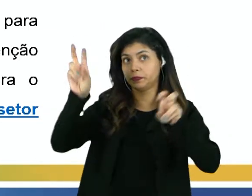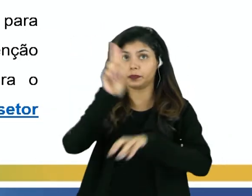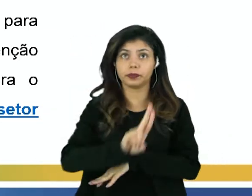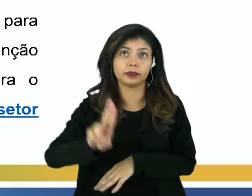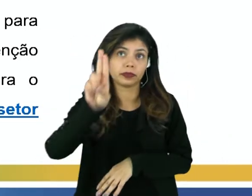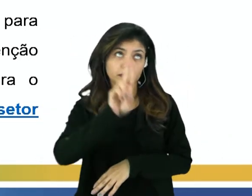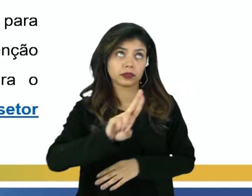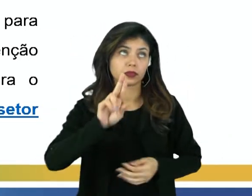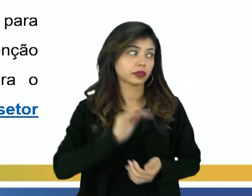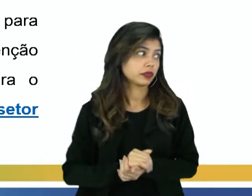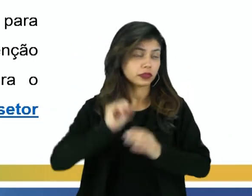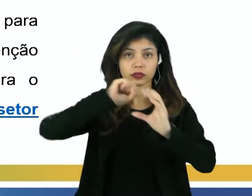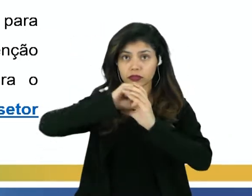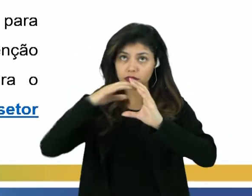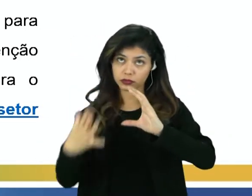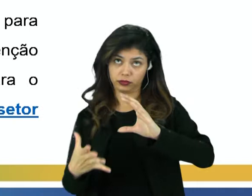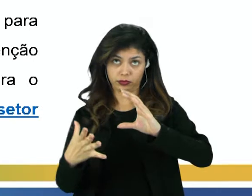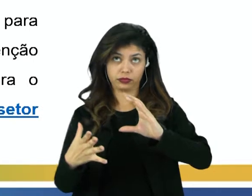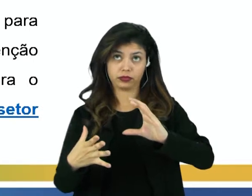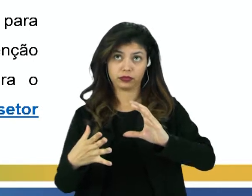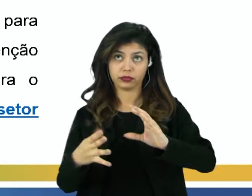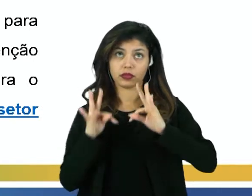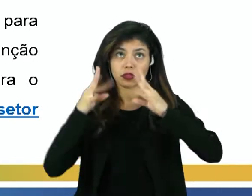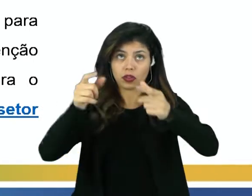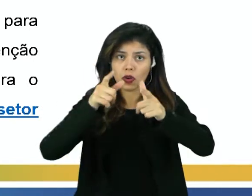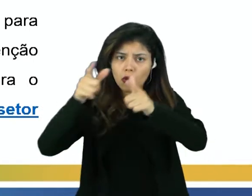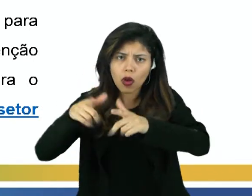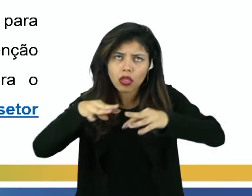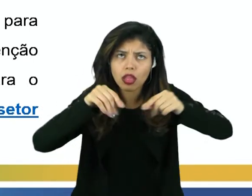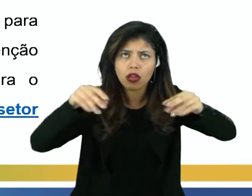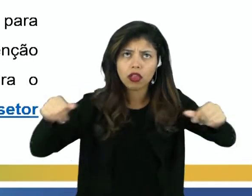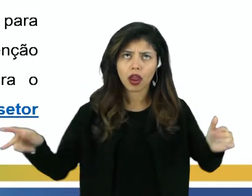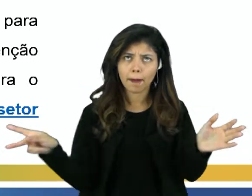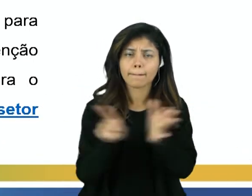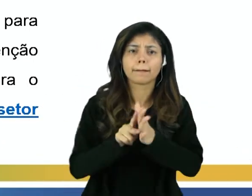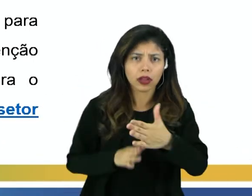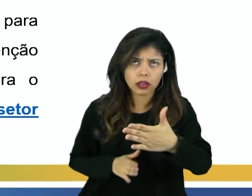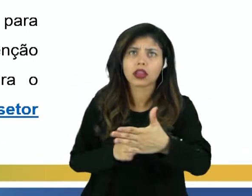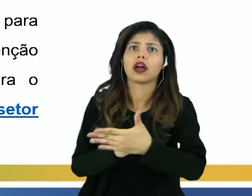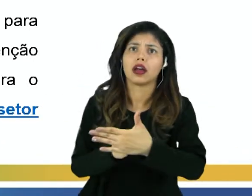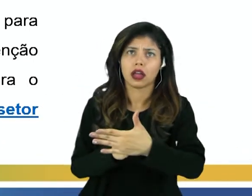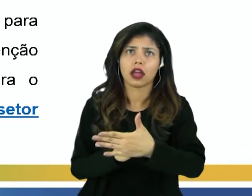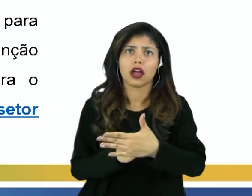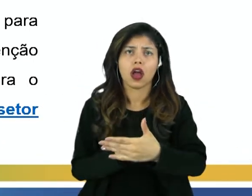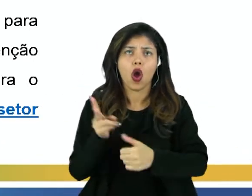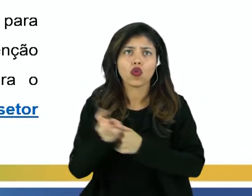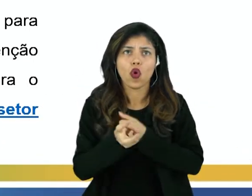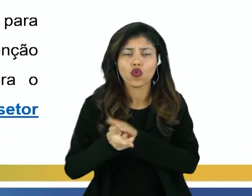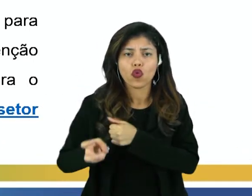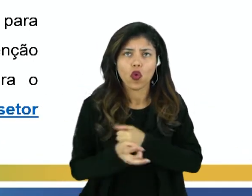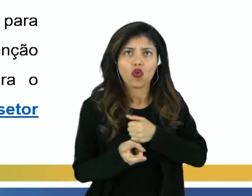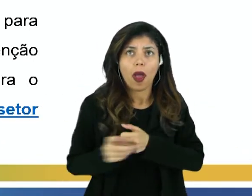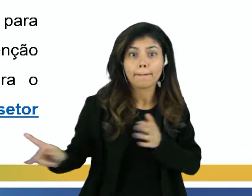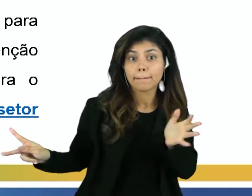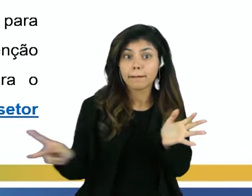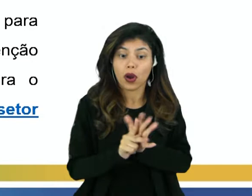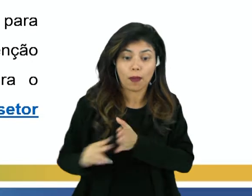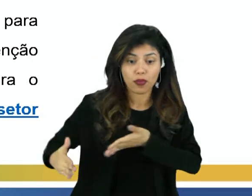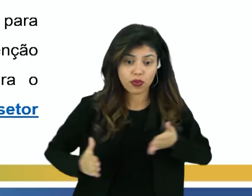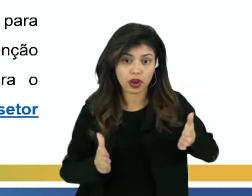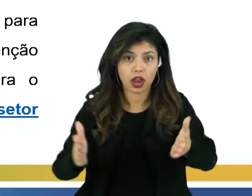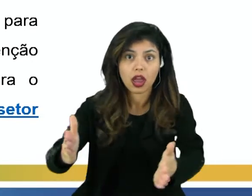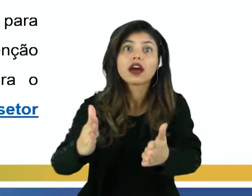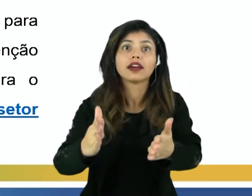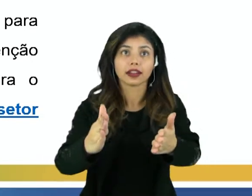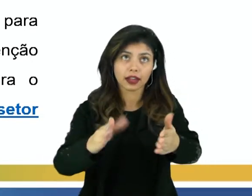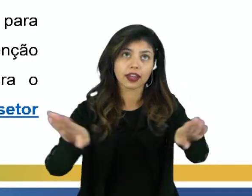utilizado para caracterizar uma porção do território delimitada, drenada por um rio principal e